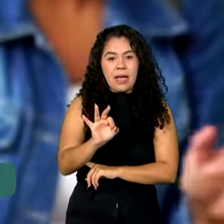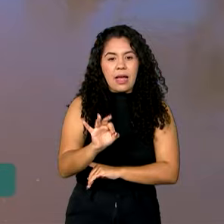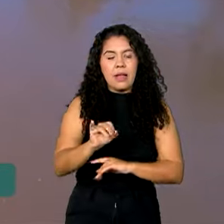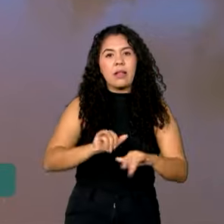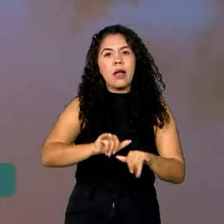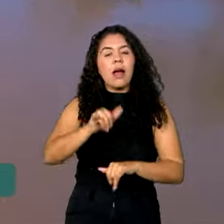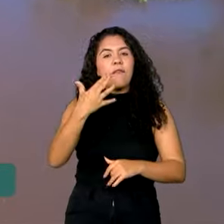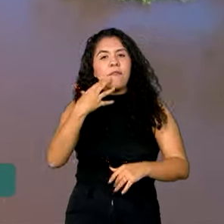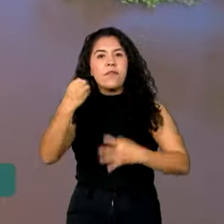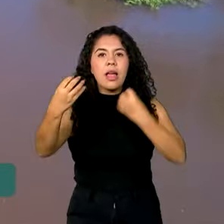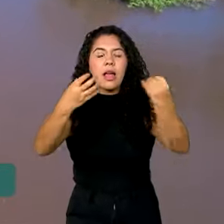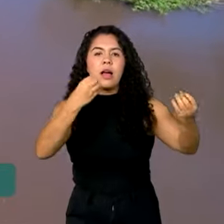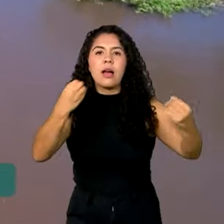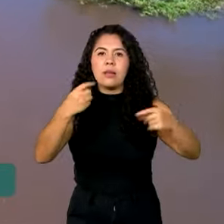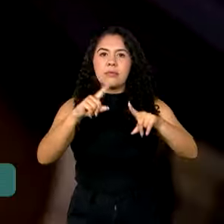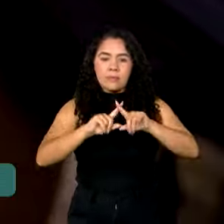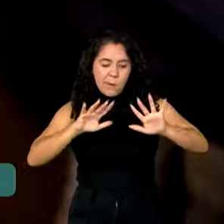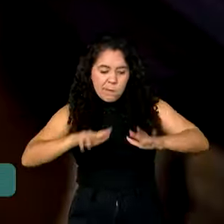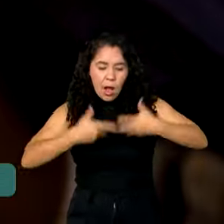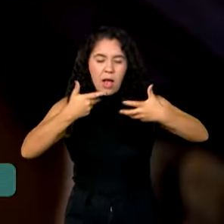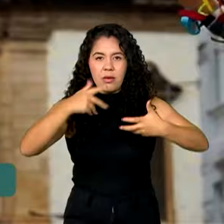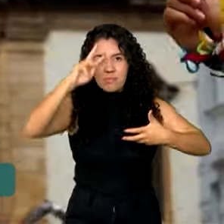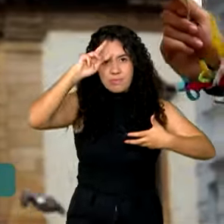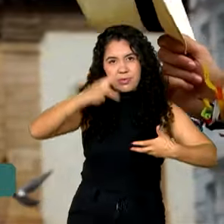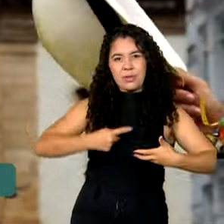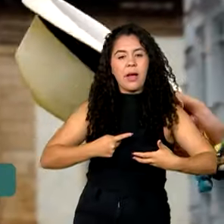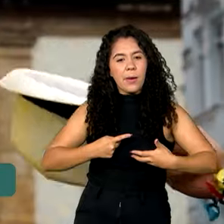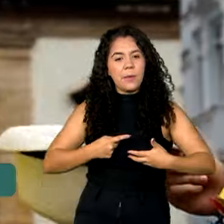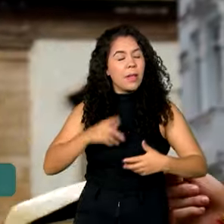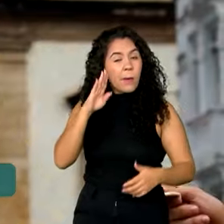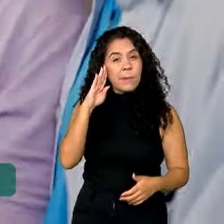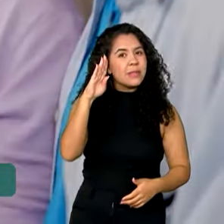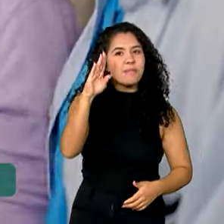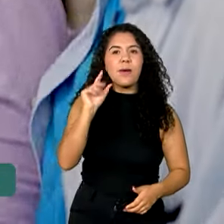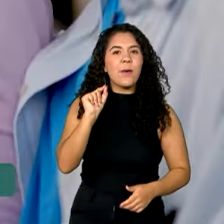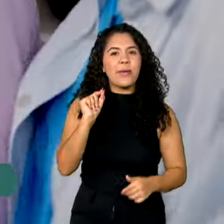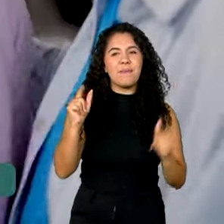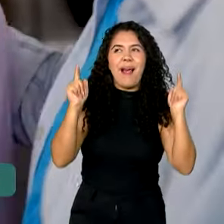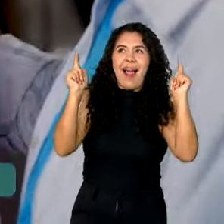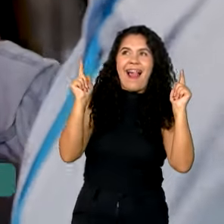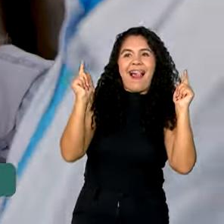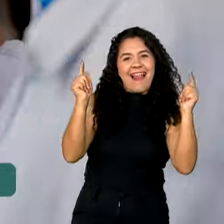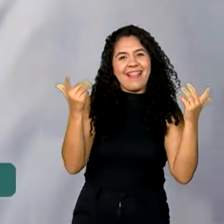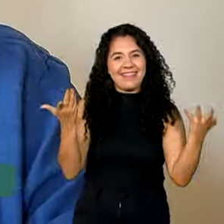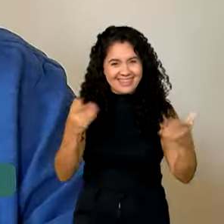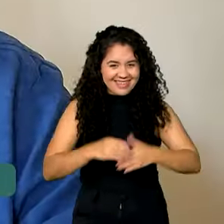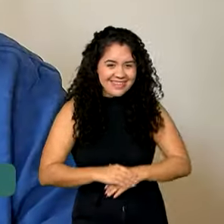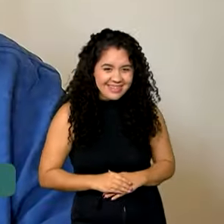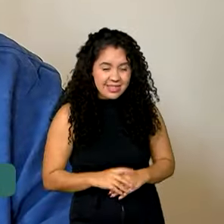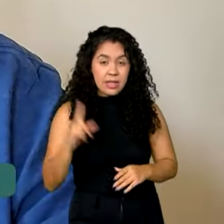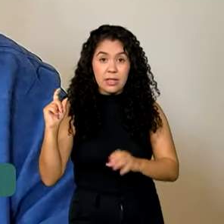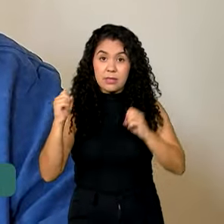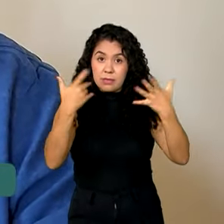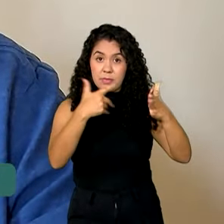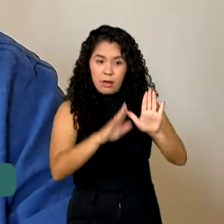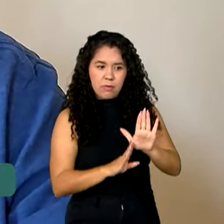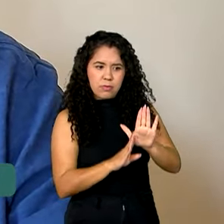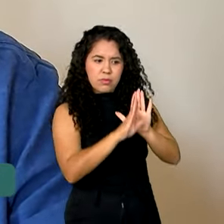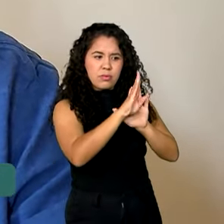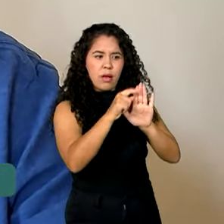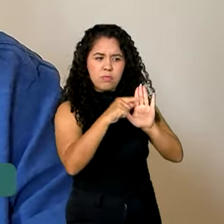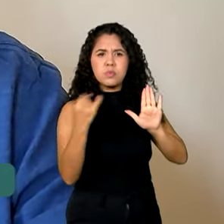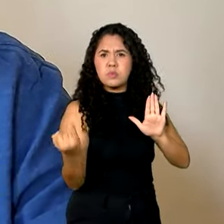motivadas por questões pessoais, sendo que a principal razão foi para se divertir. Esse aumento significativo pode ser